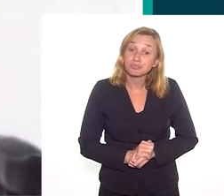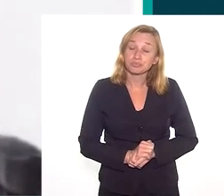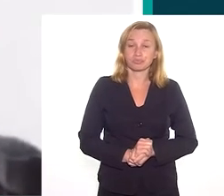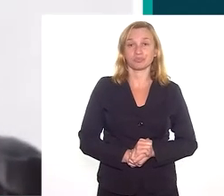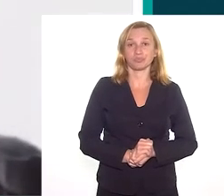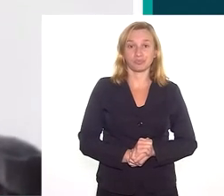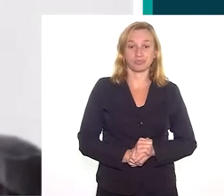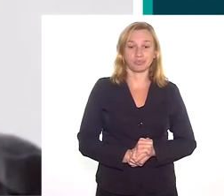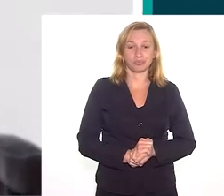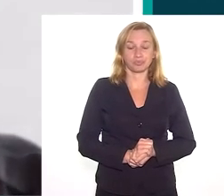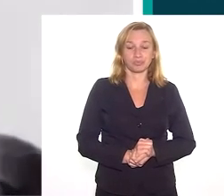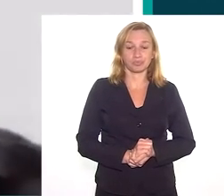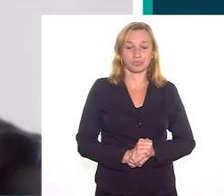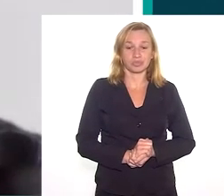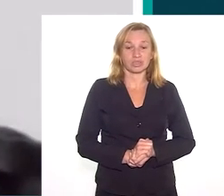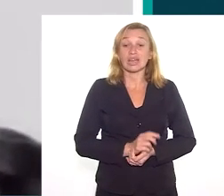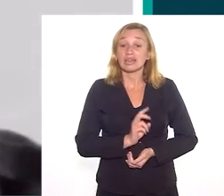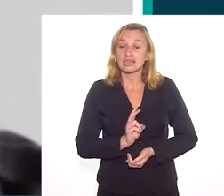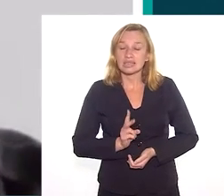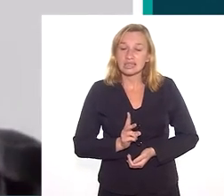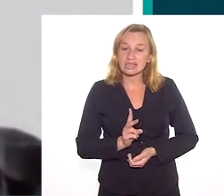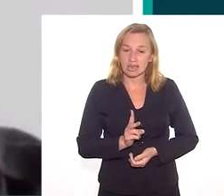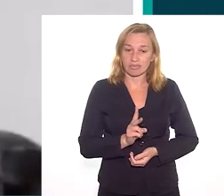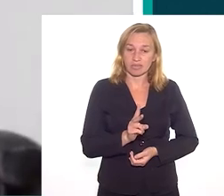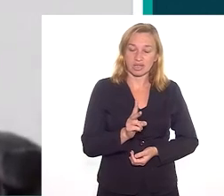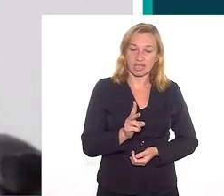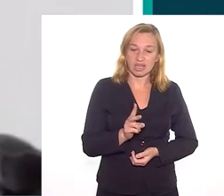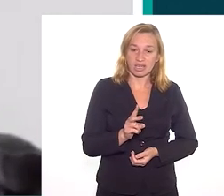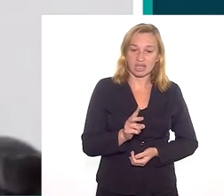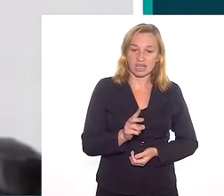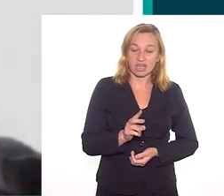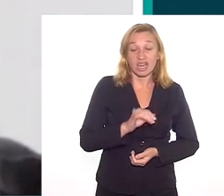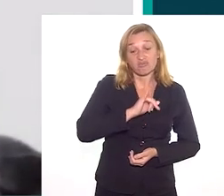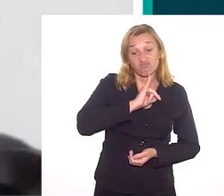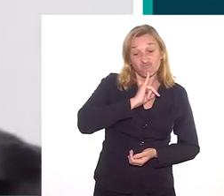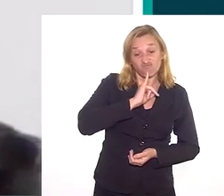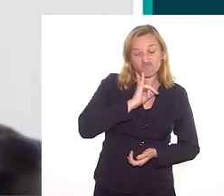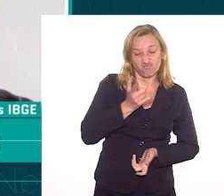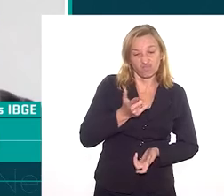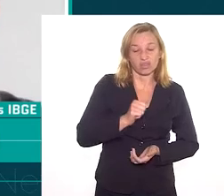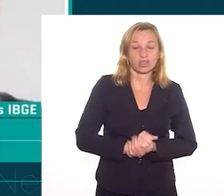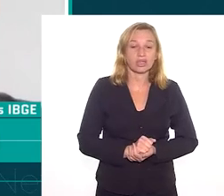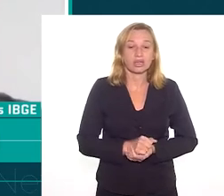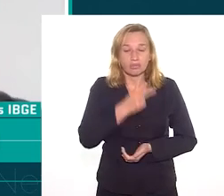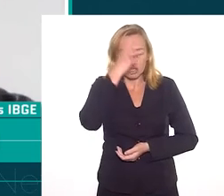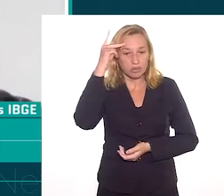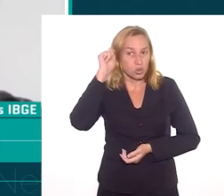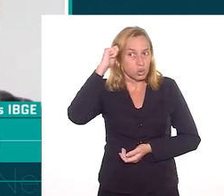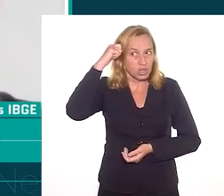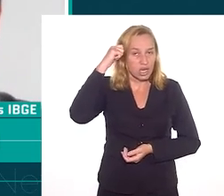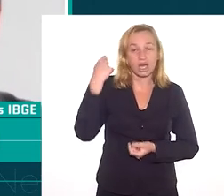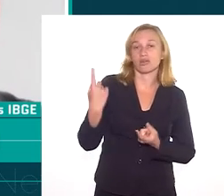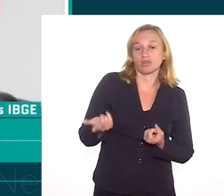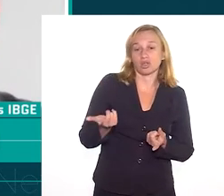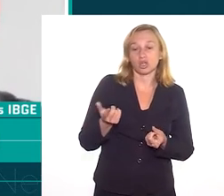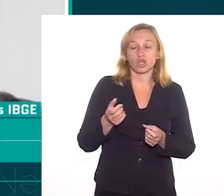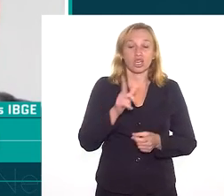é bastante desfavorável para as pessoas